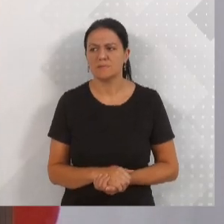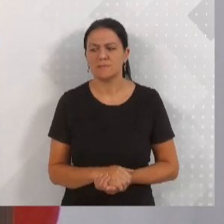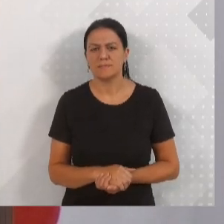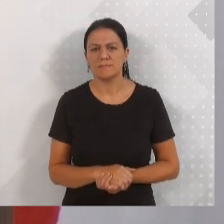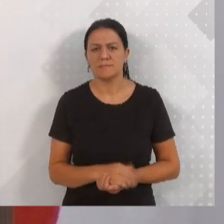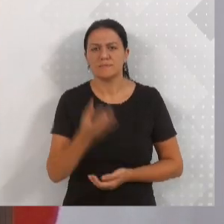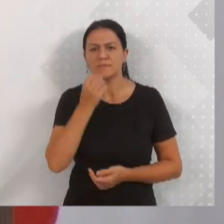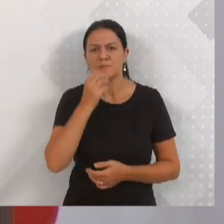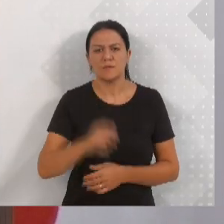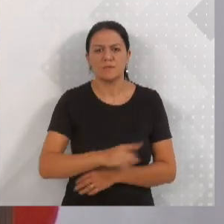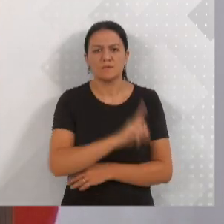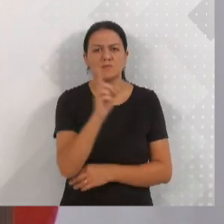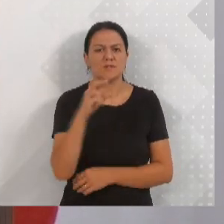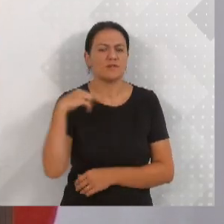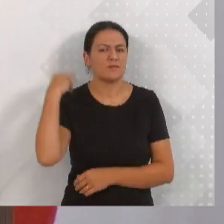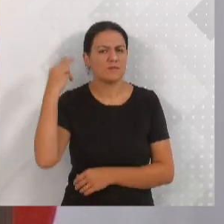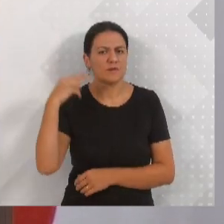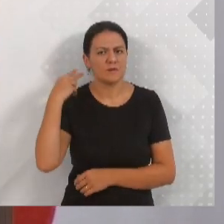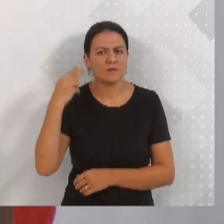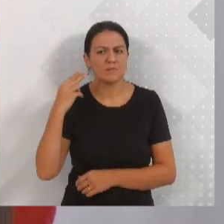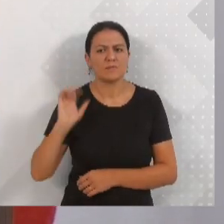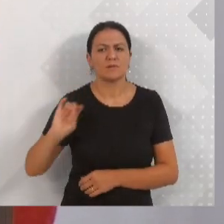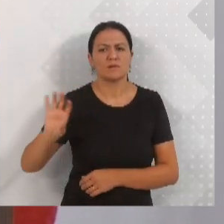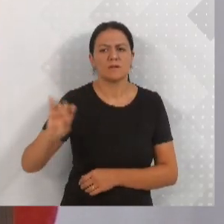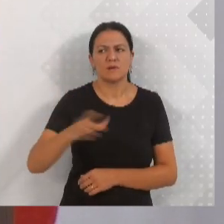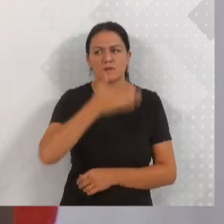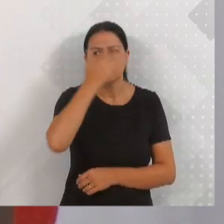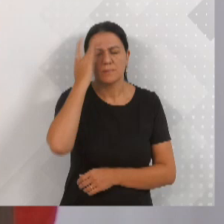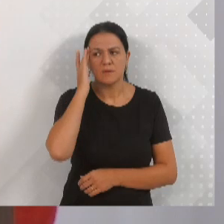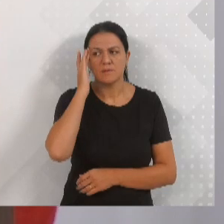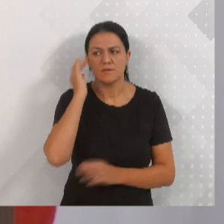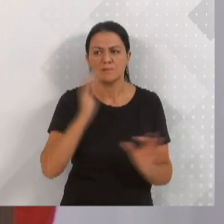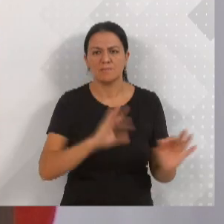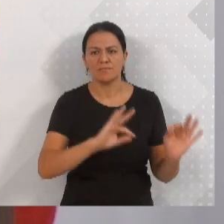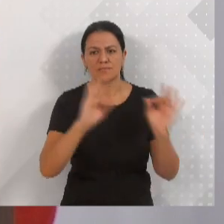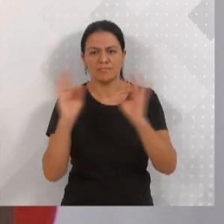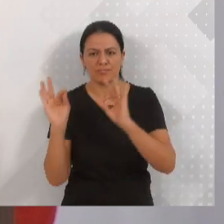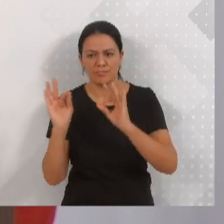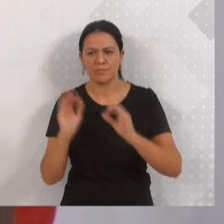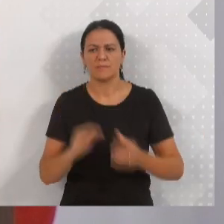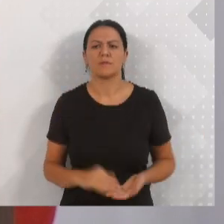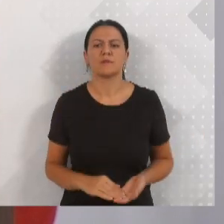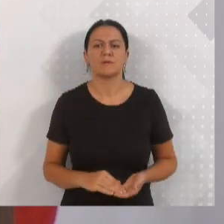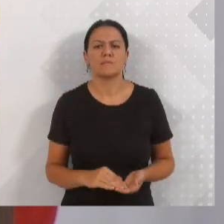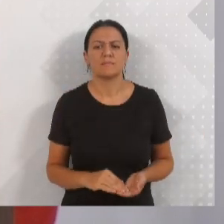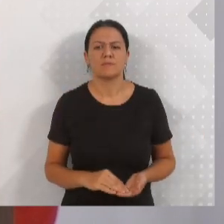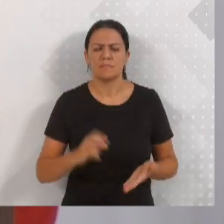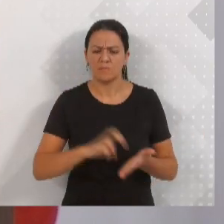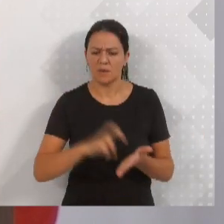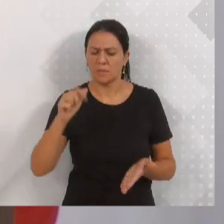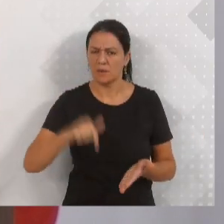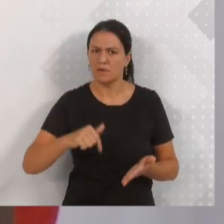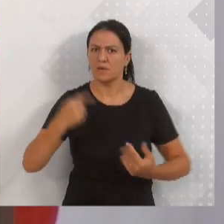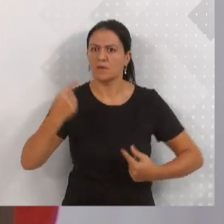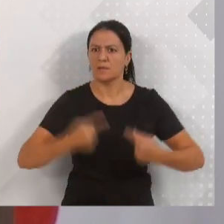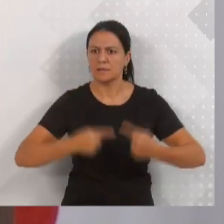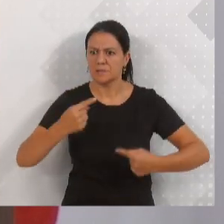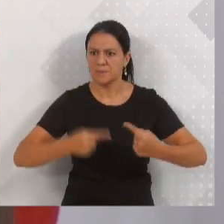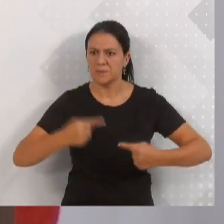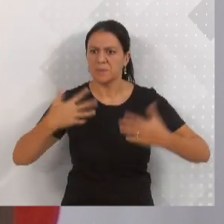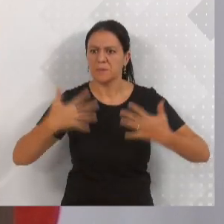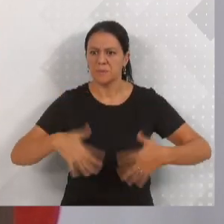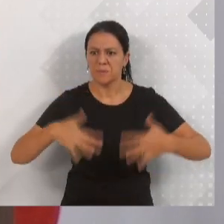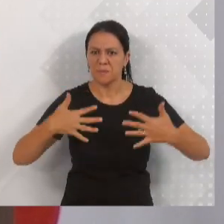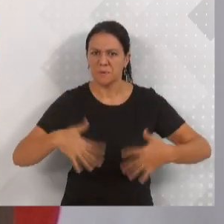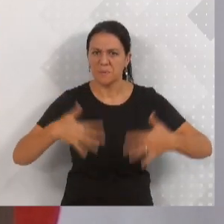Bom dia, senhores vereadores, bom dia ao público que nos assiste aqui em suas residências. Uma manhã calorosa, mesmo com o tempo nublado,